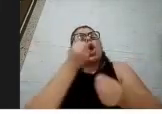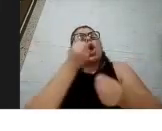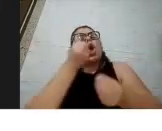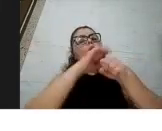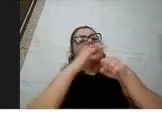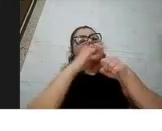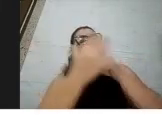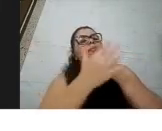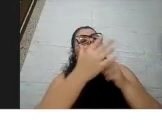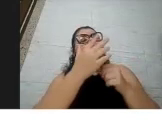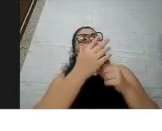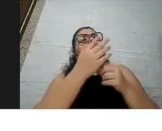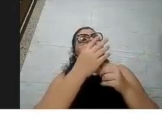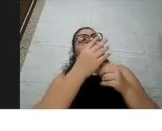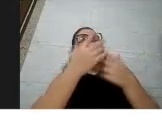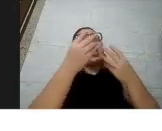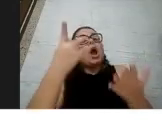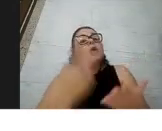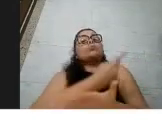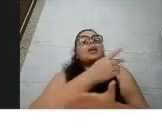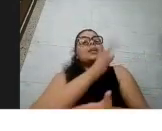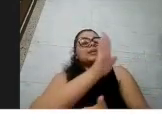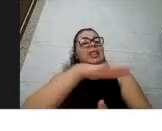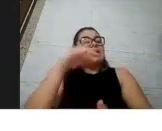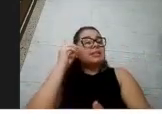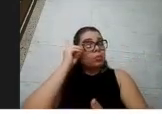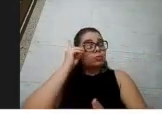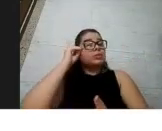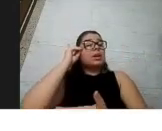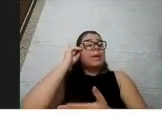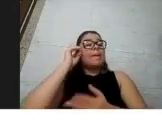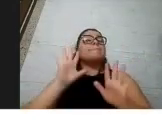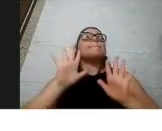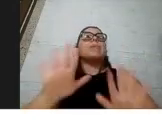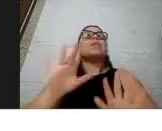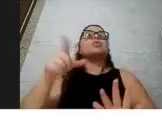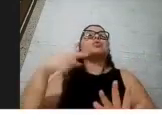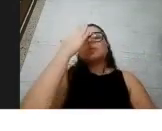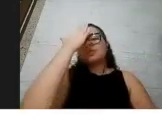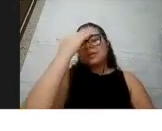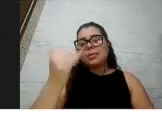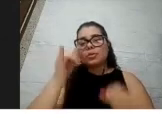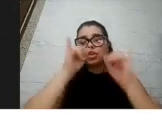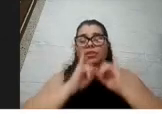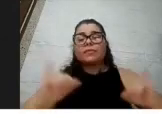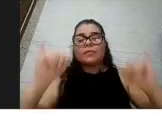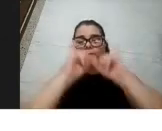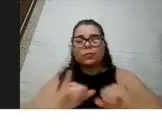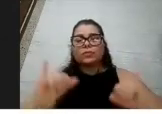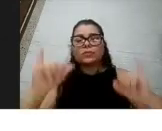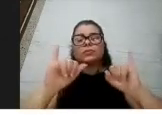crianças com Down ou não, o que a gente tem, assim, de informação dos meus casos